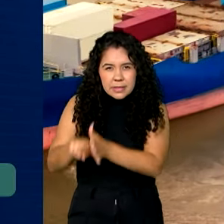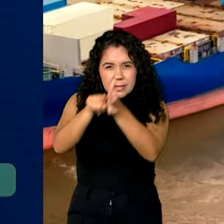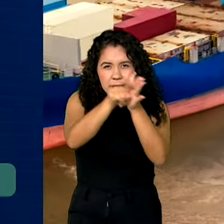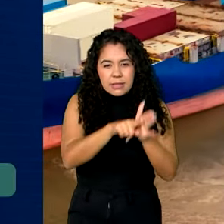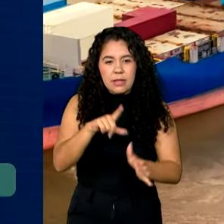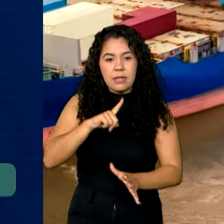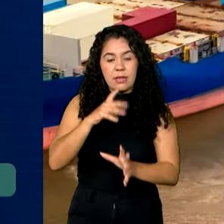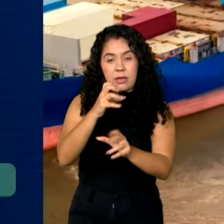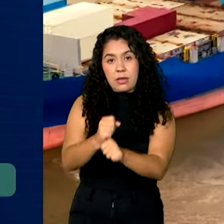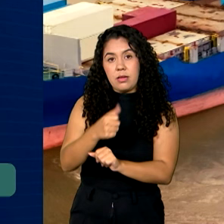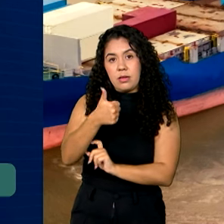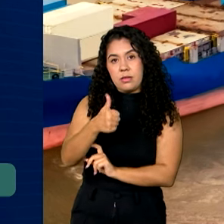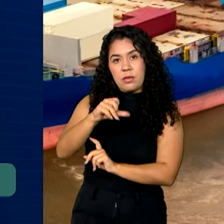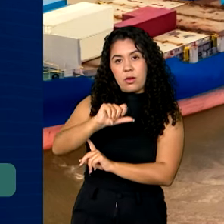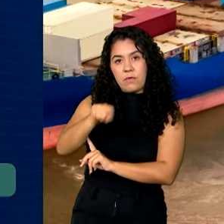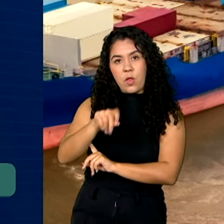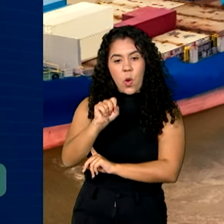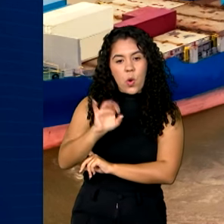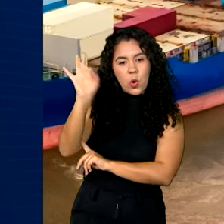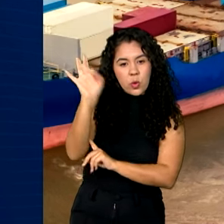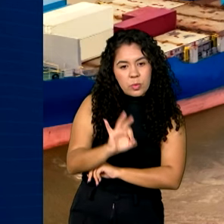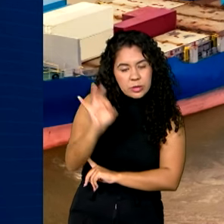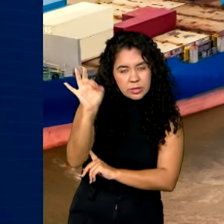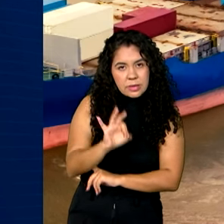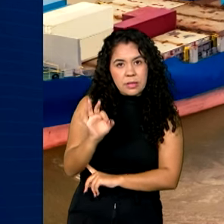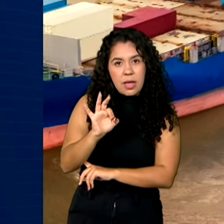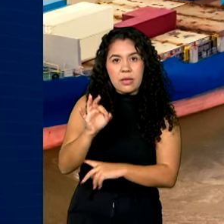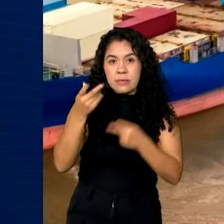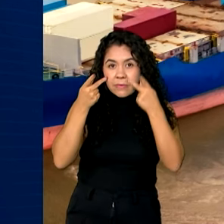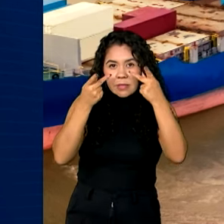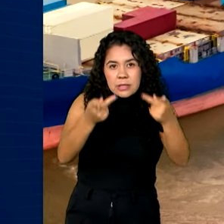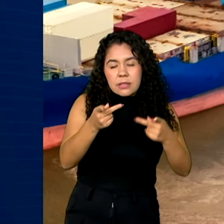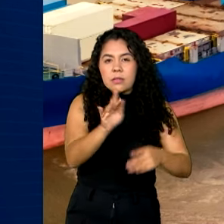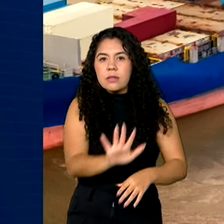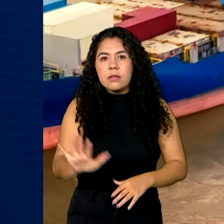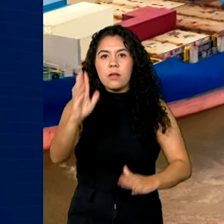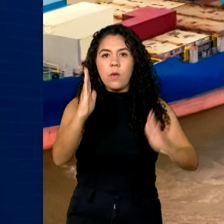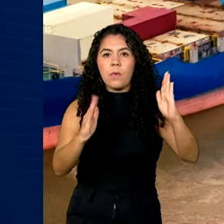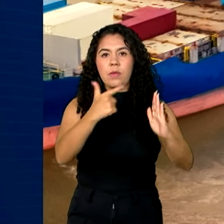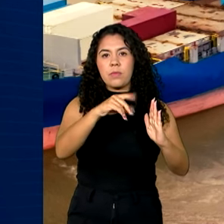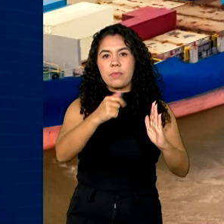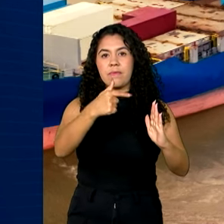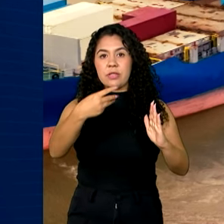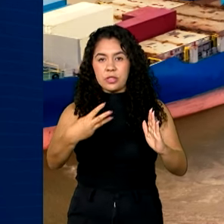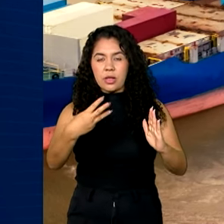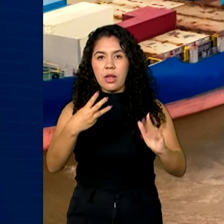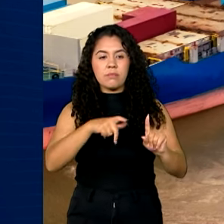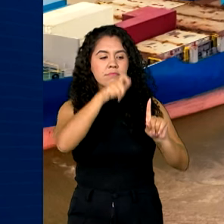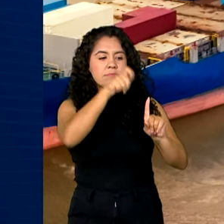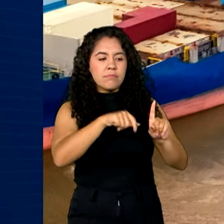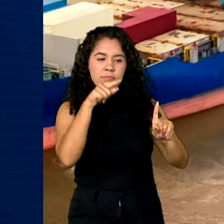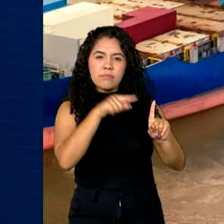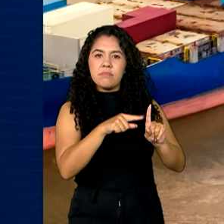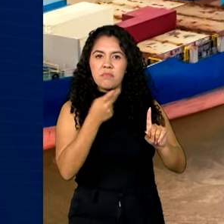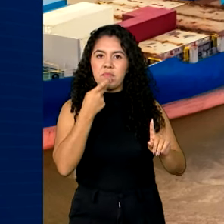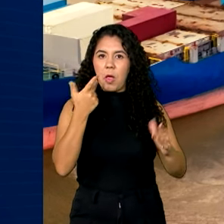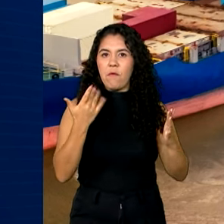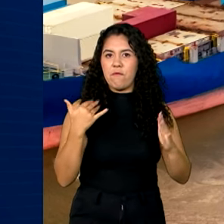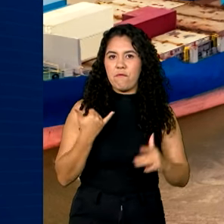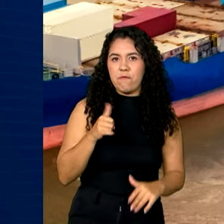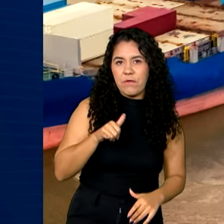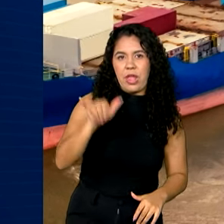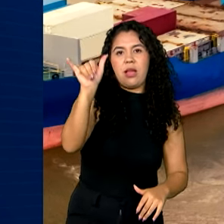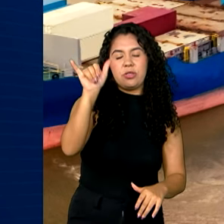77 milhões e 400 mil domicílios visitados em 2023, pelo menos um morador declarou ter viajado no período.